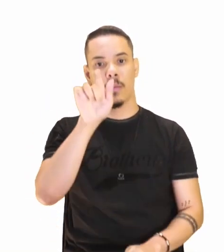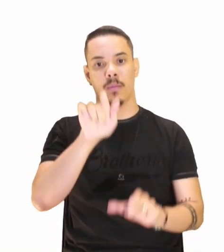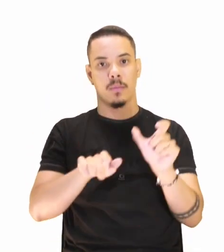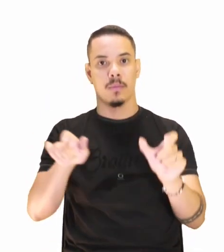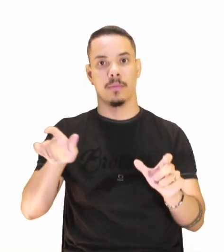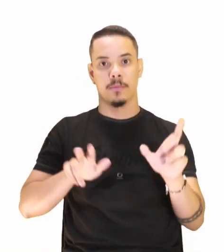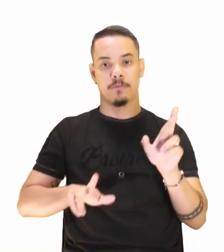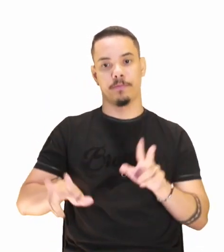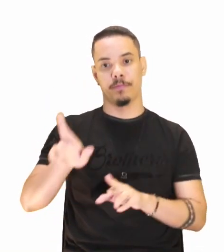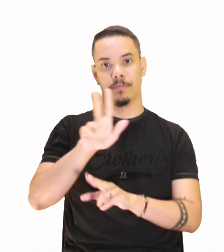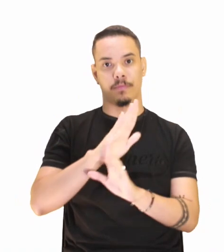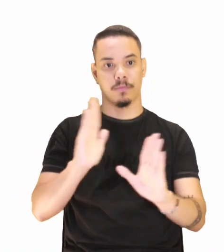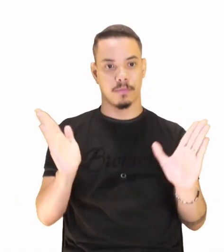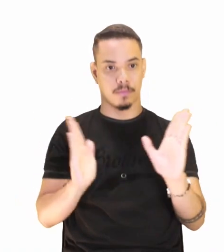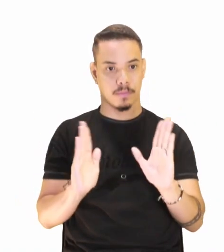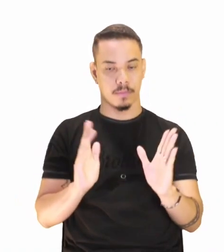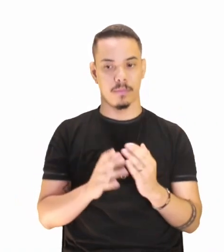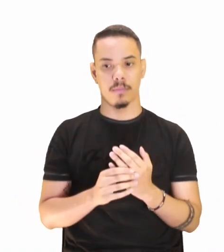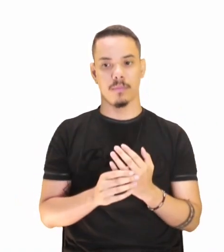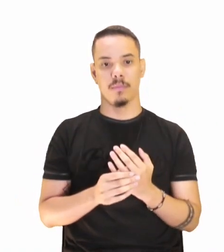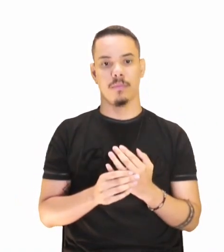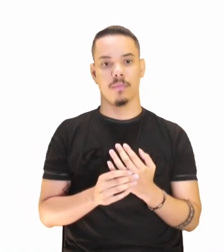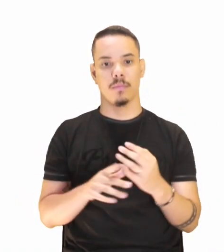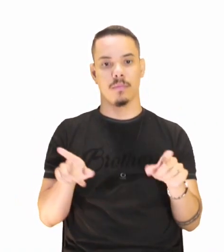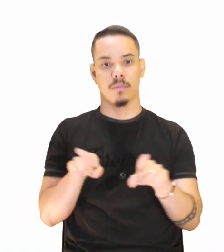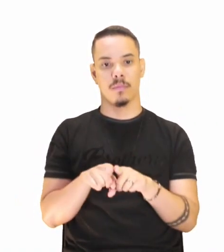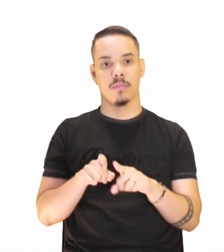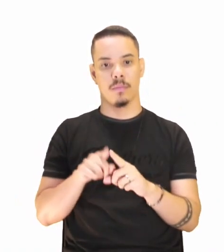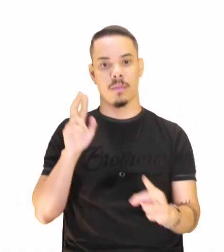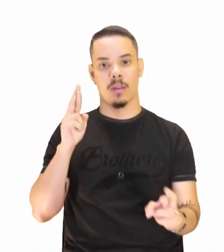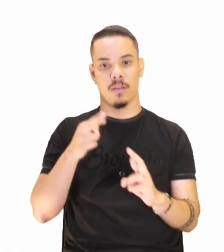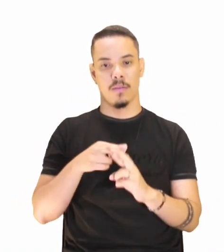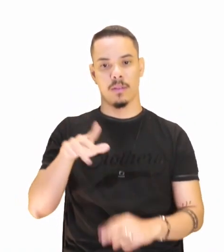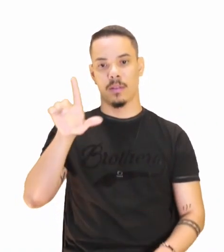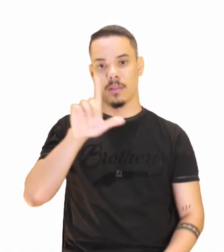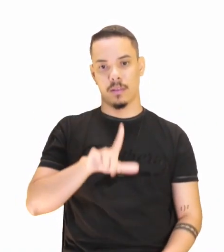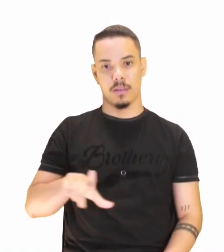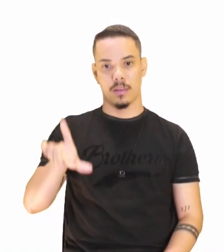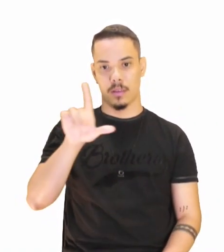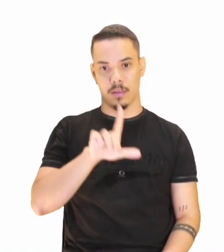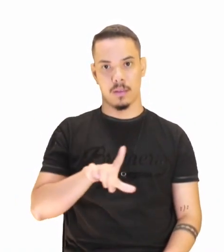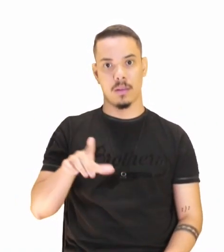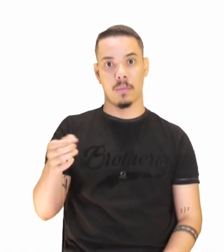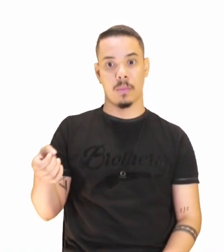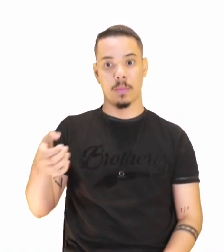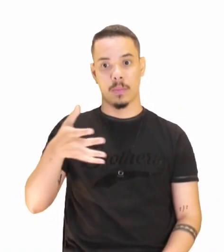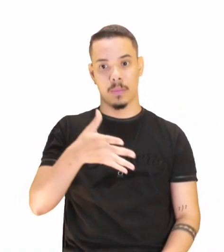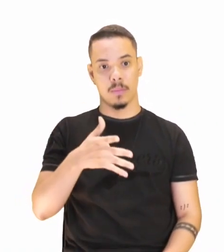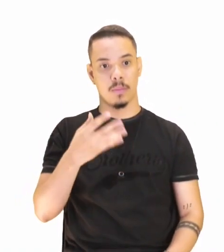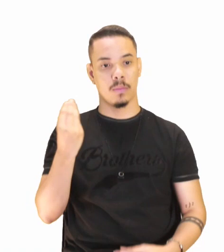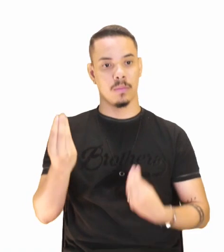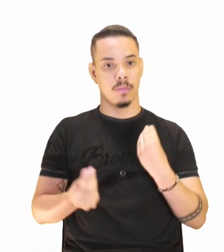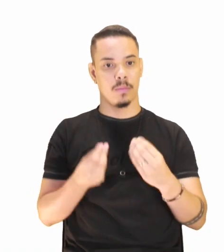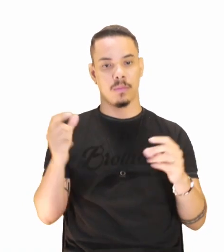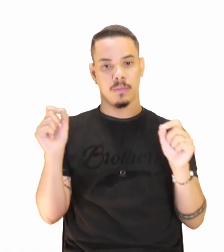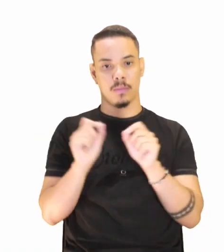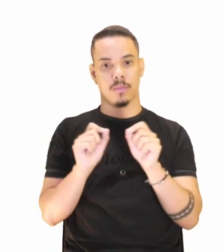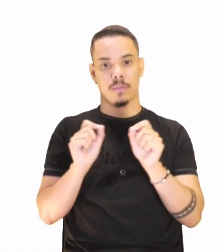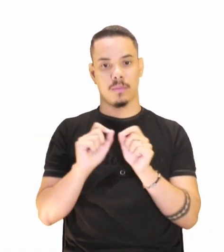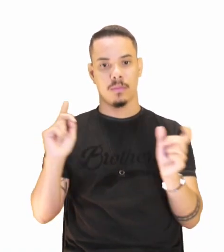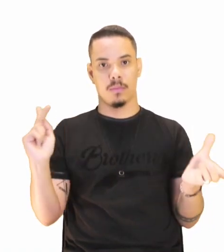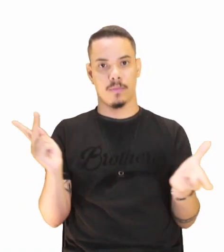época, partindo das referências literárias modernas e como essas referências